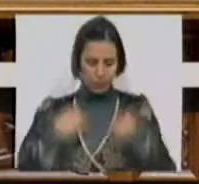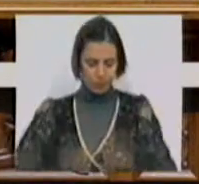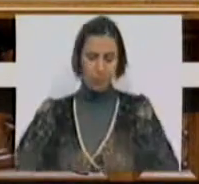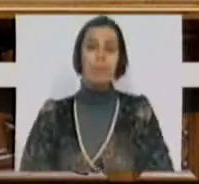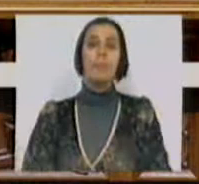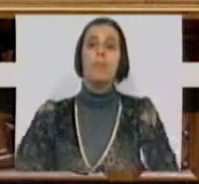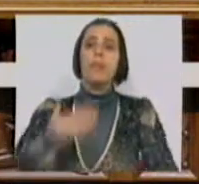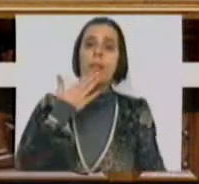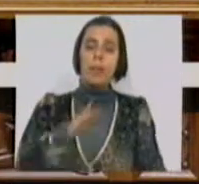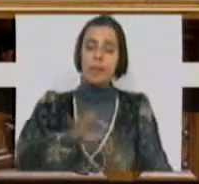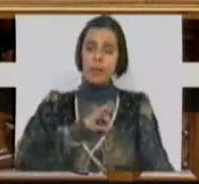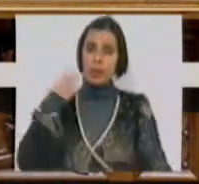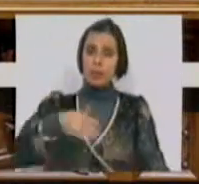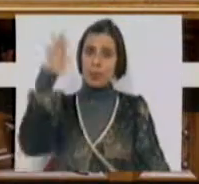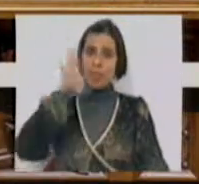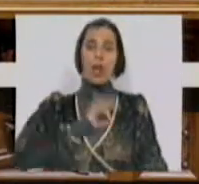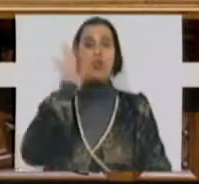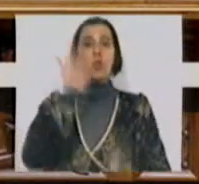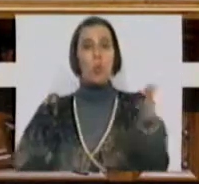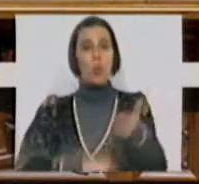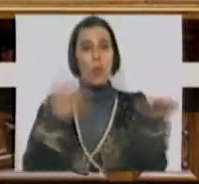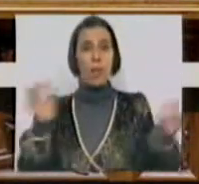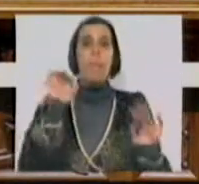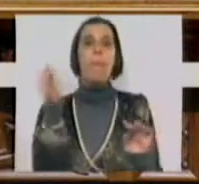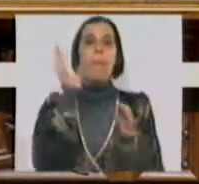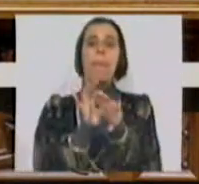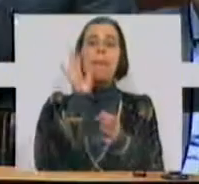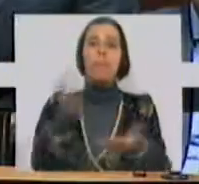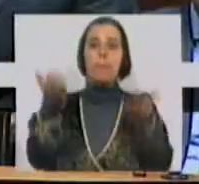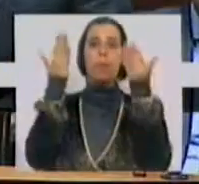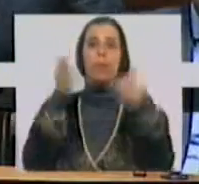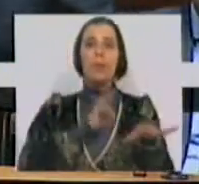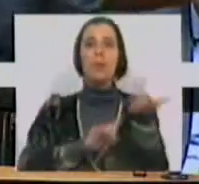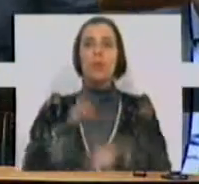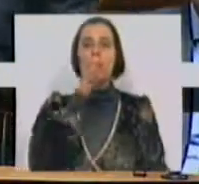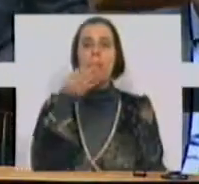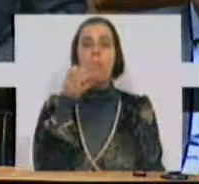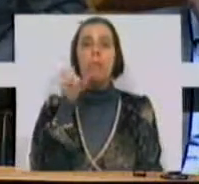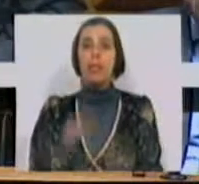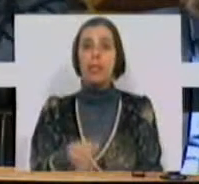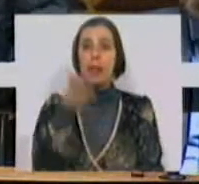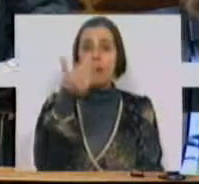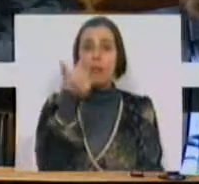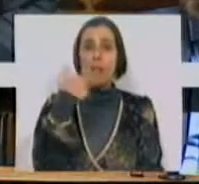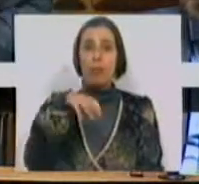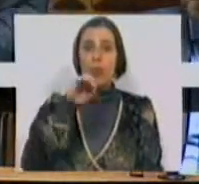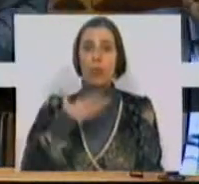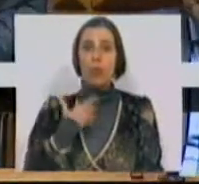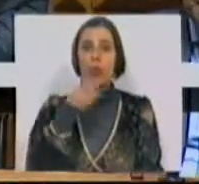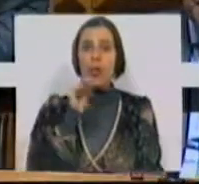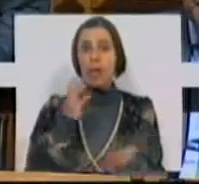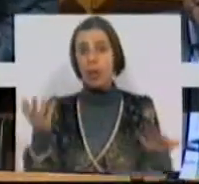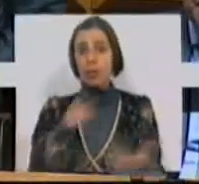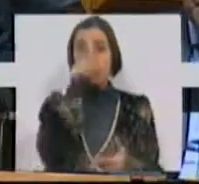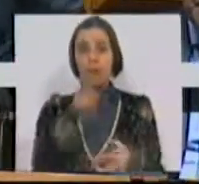Muito obrigado Sr. Presidente, caras e caros colegas. Primeira nota para saudar o Sr. Deputado do Partido Comunista Português, Bruno Dias, não